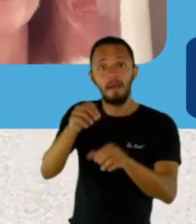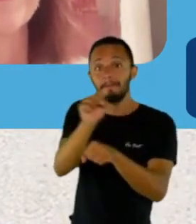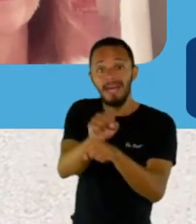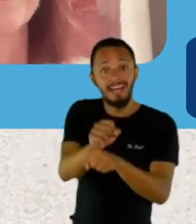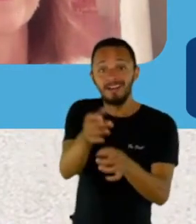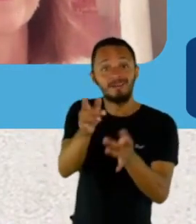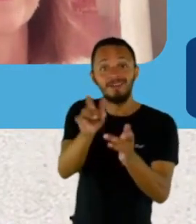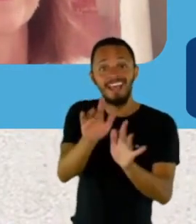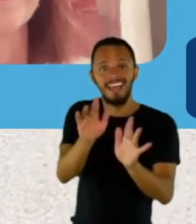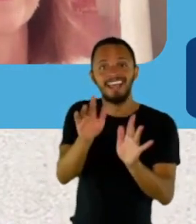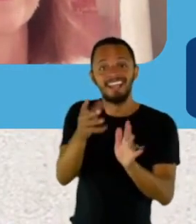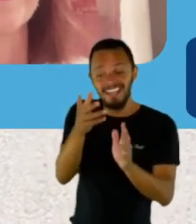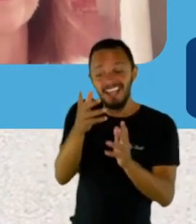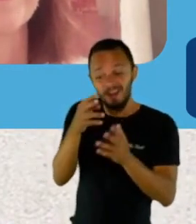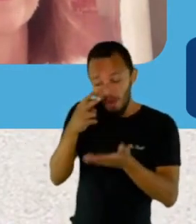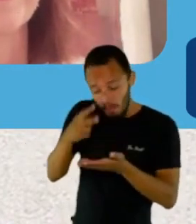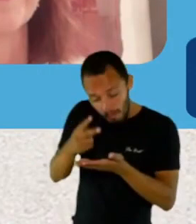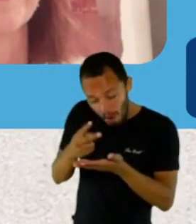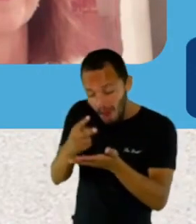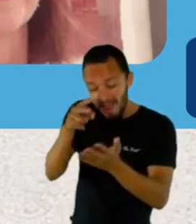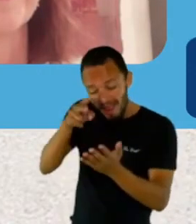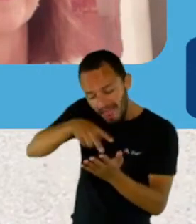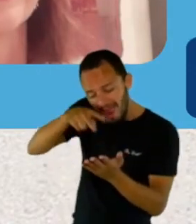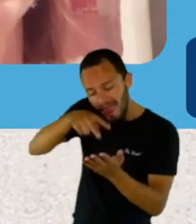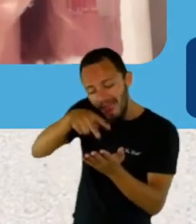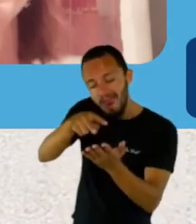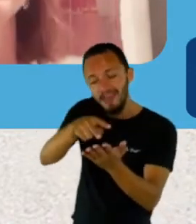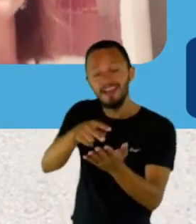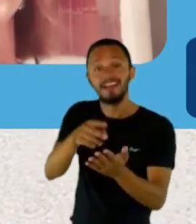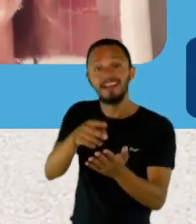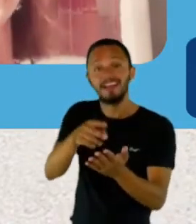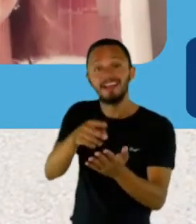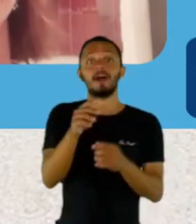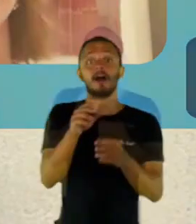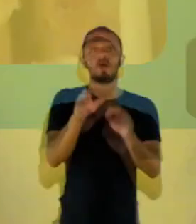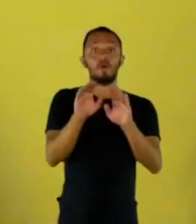lembro que na época eu falei, ai Carol, e esse muro azul, o tem lá atrás?